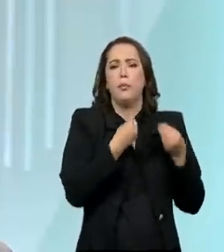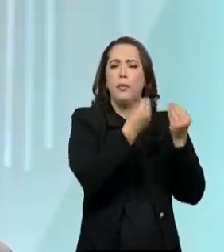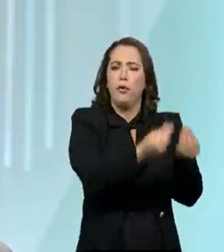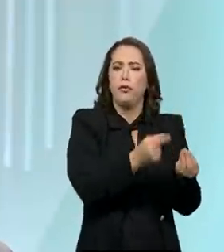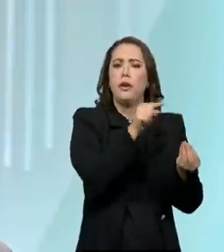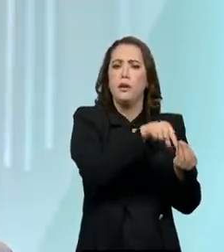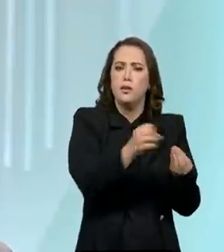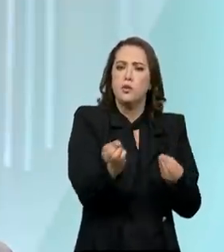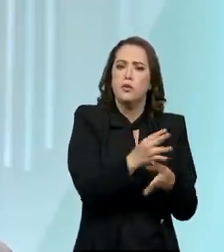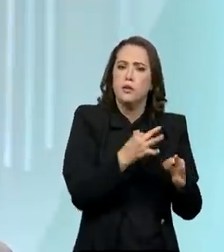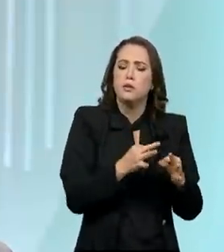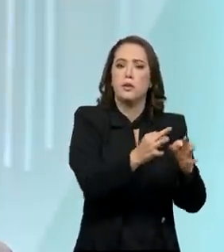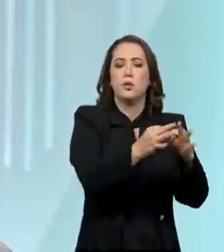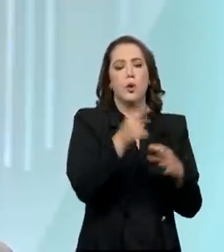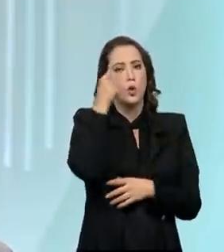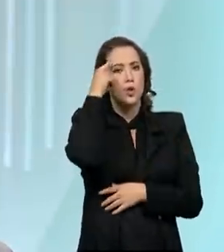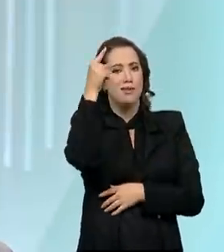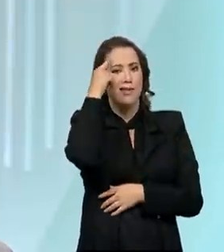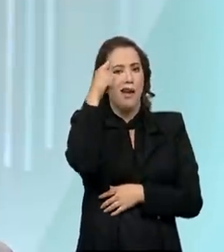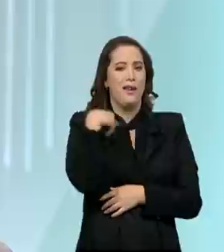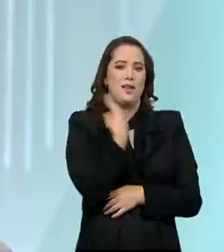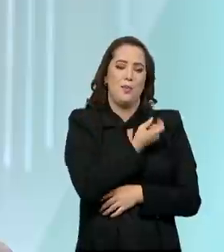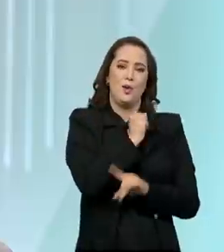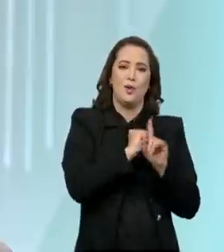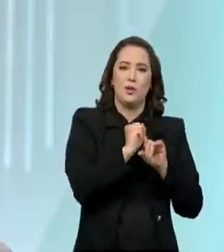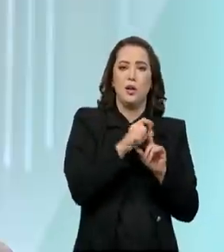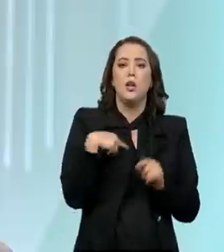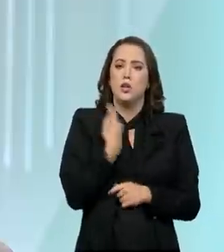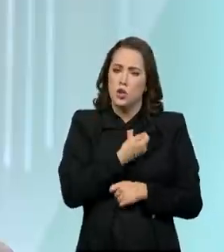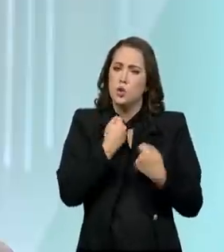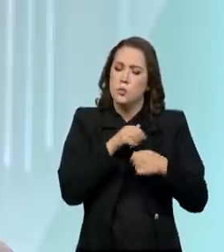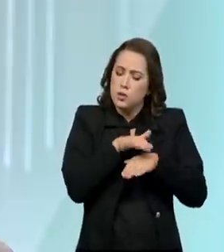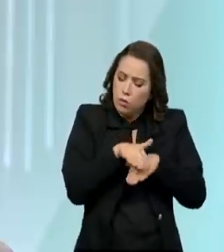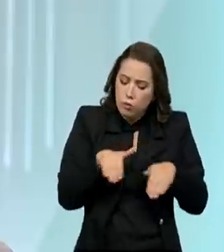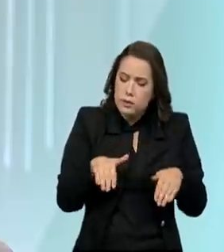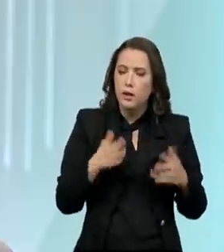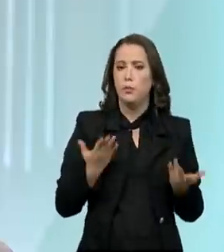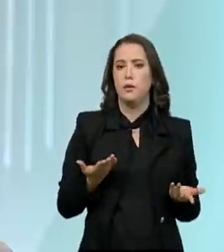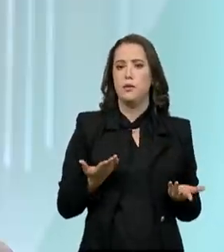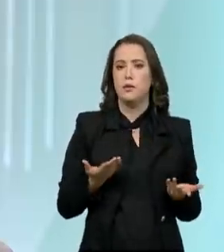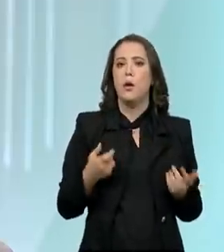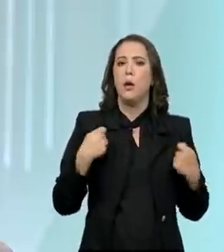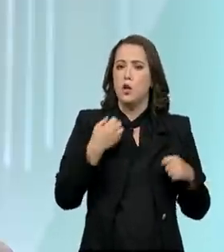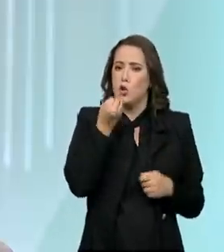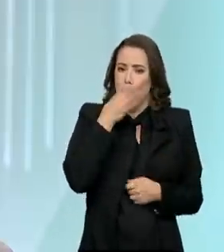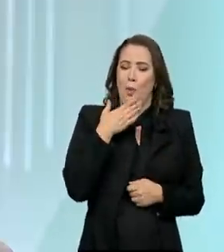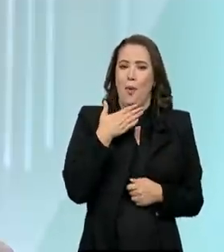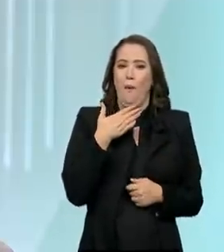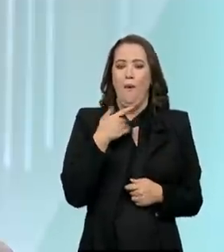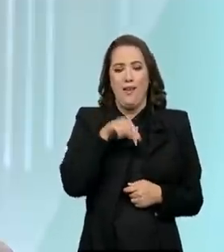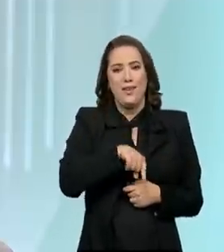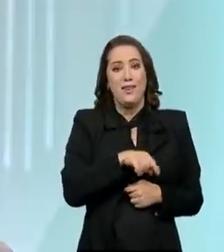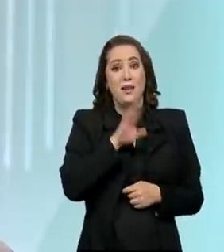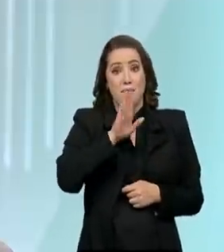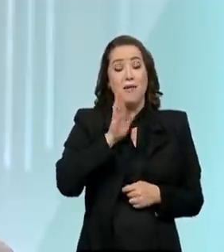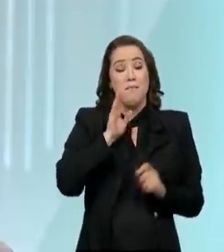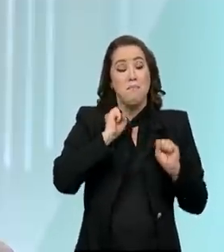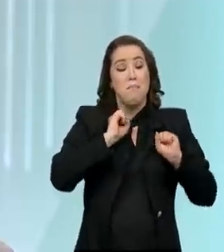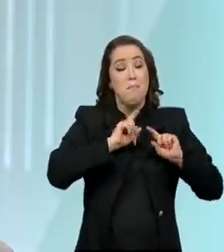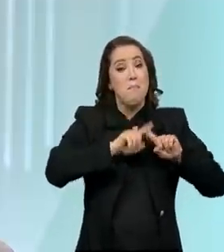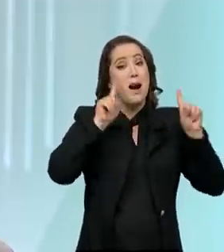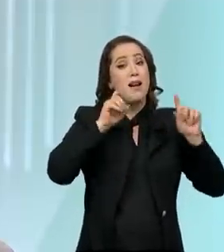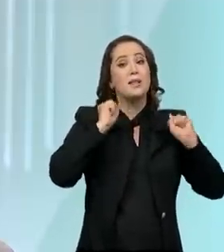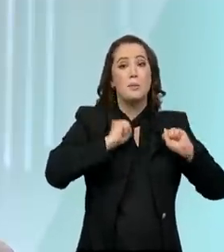traz ideias para a nossa sociedade. E a gente tem que ser humilde. A gente é bom em muita coisa e pode aprender com nossos vizinhos e parceiros em muitas outras coisas.